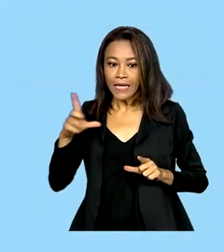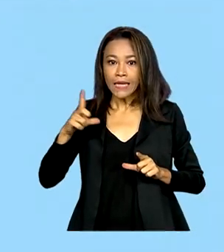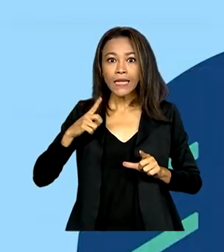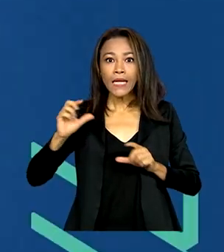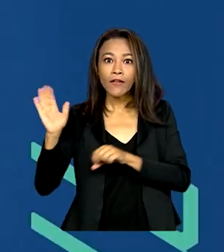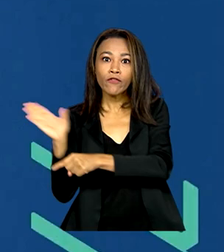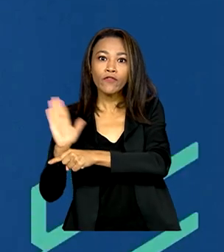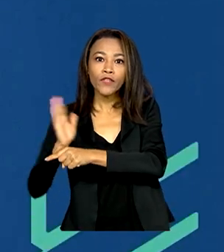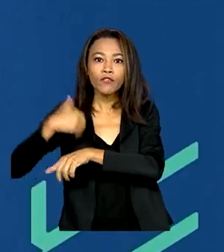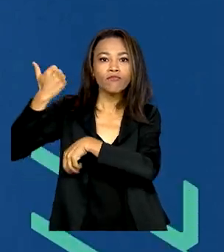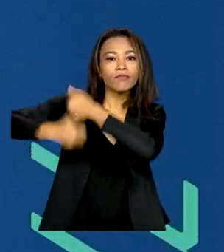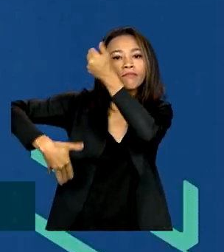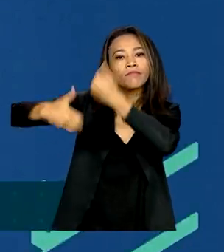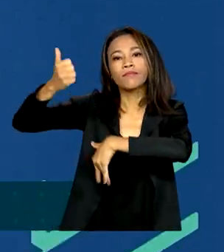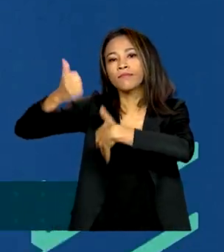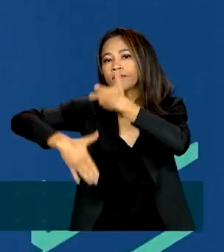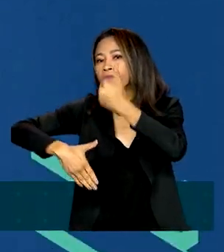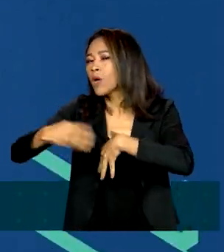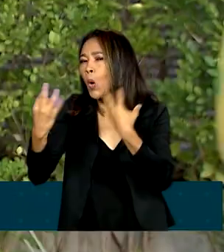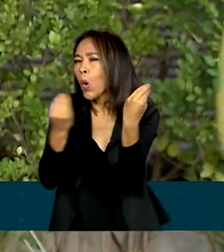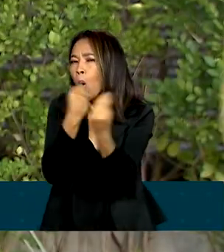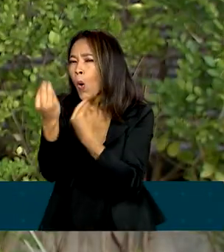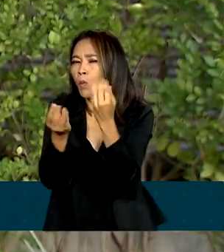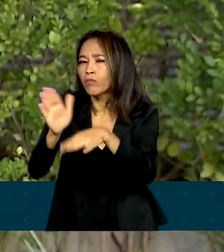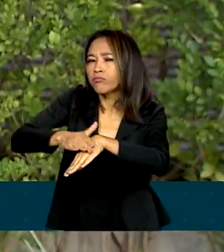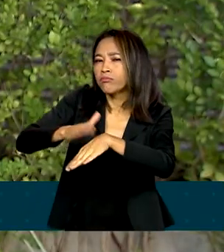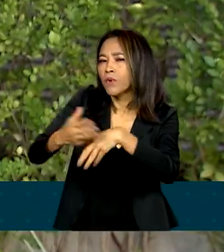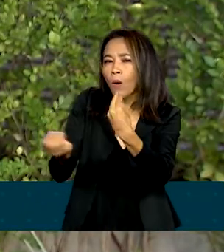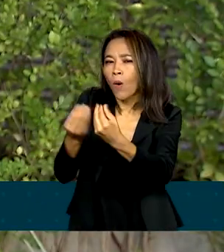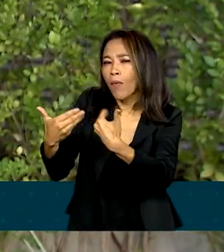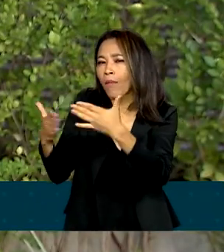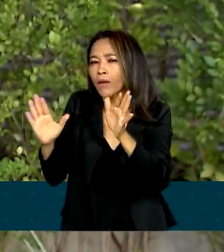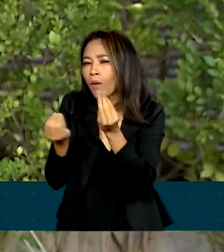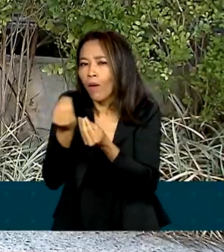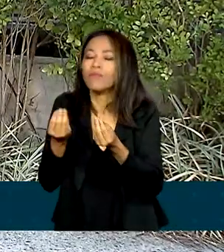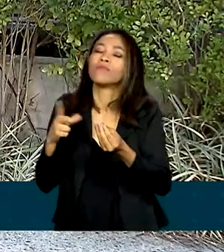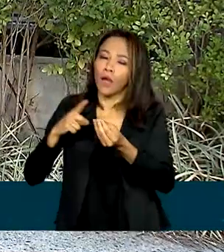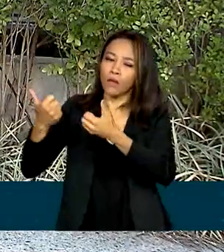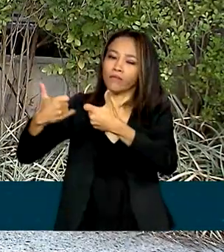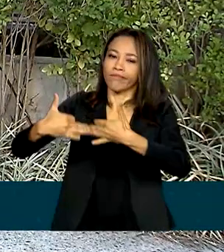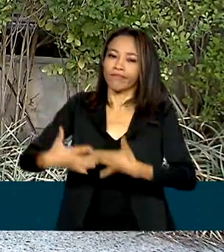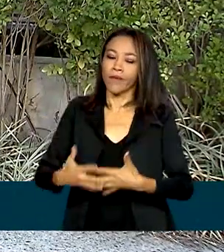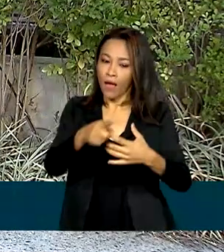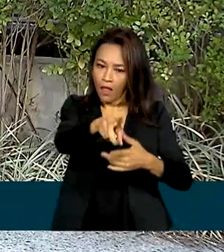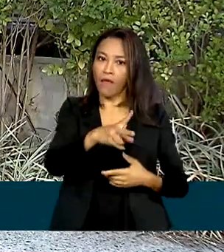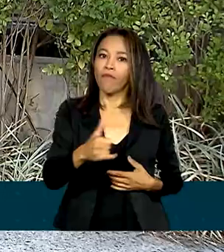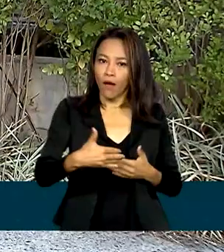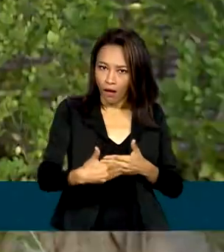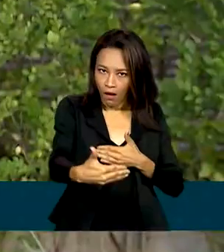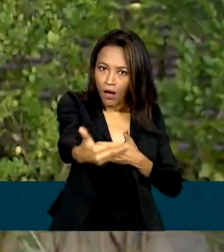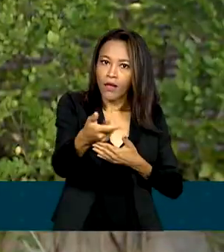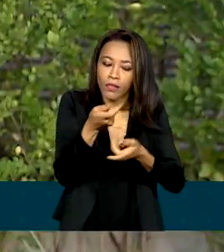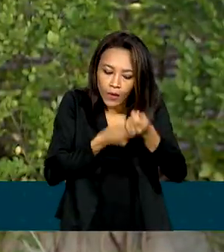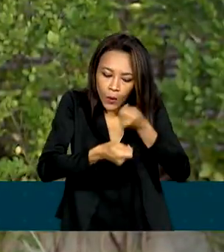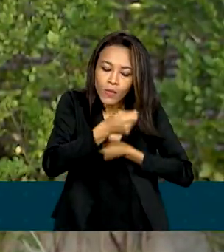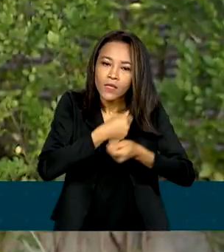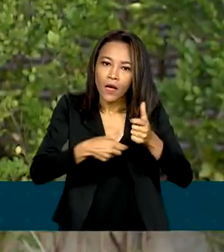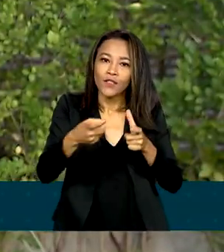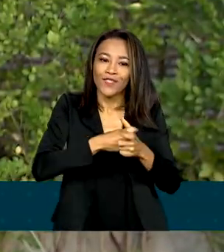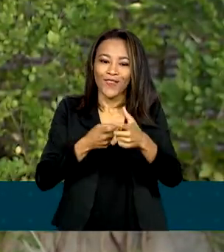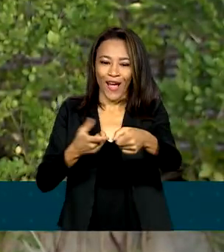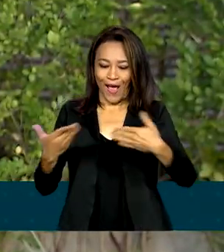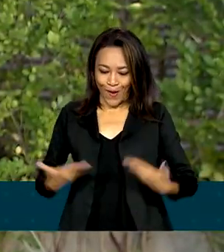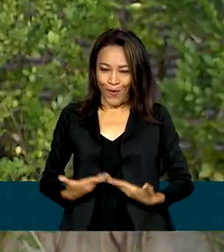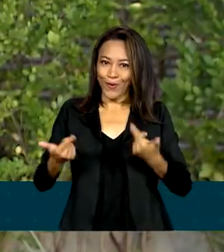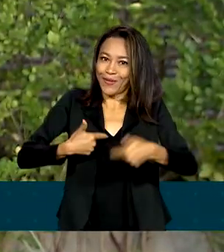mostrando como abrir o pedido de negociação. A Jocélia já se decidiu. Vai negociar a dívida. Estou trabalhando agora e